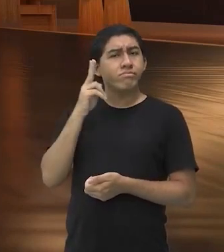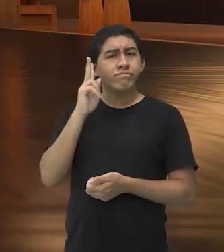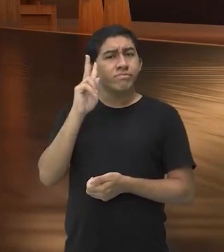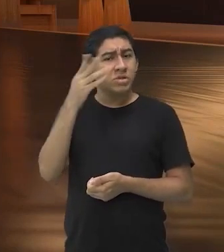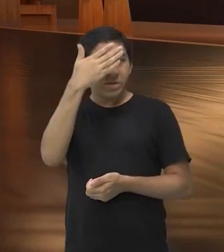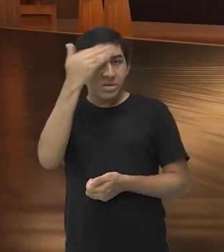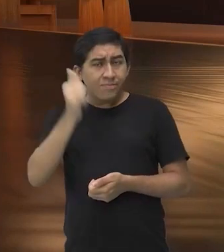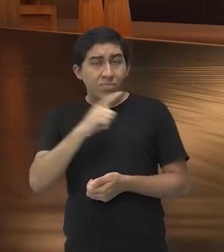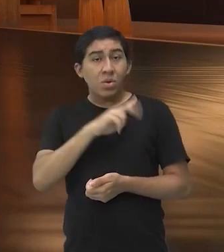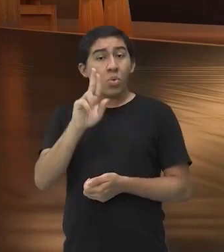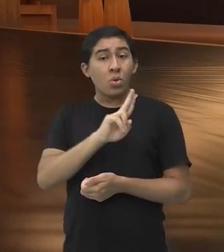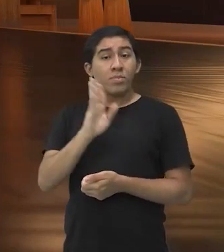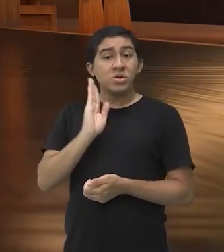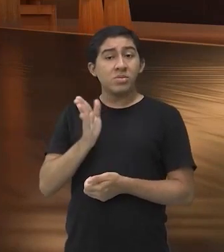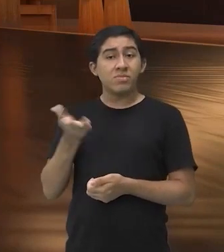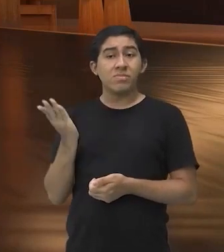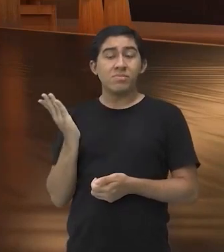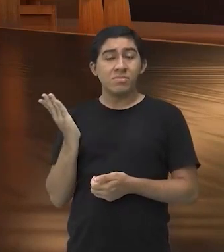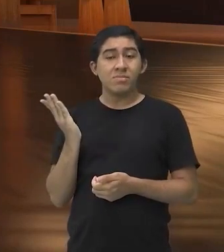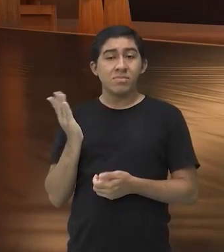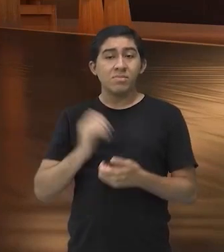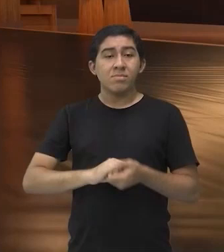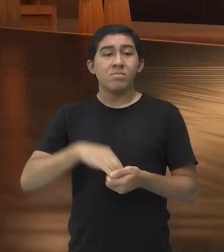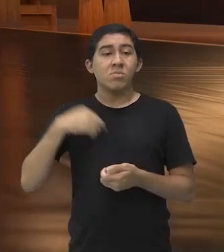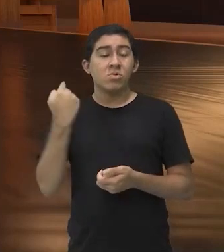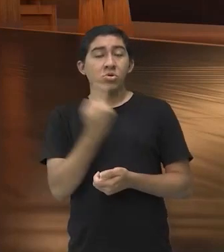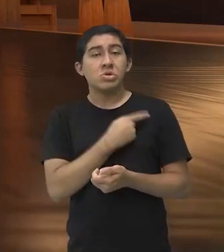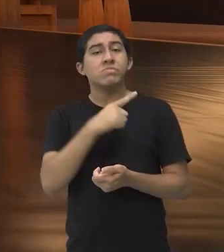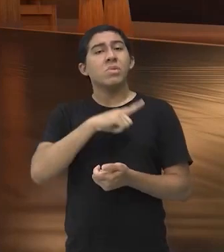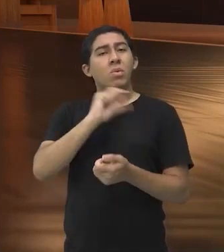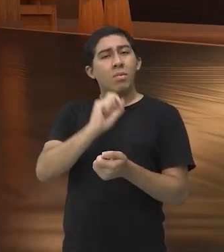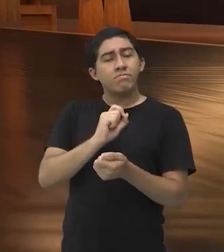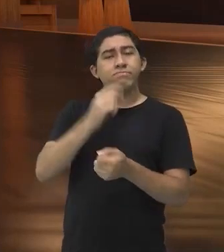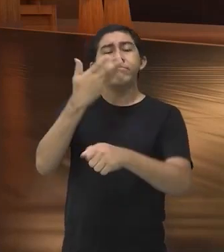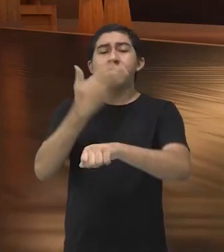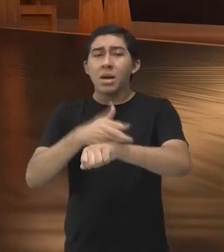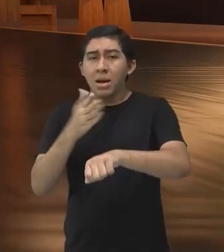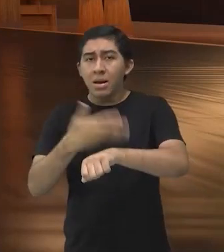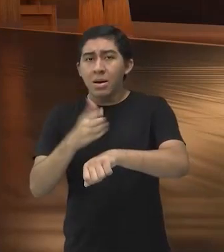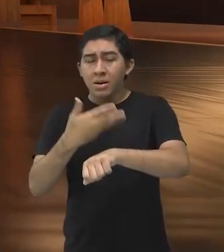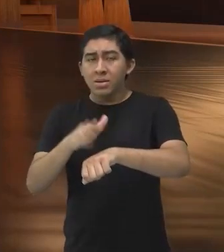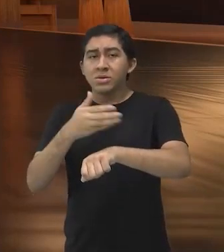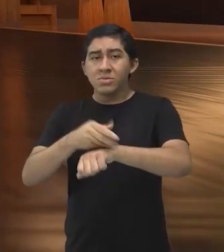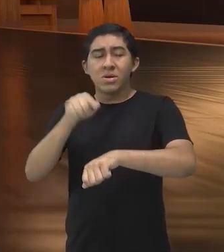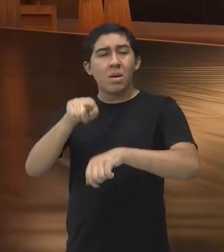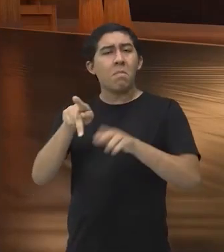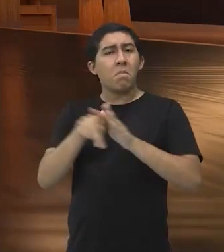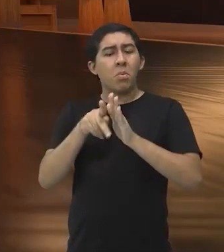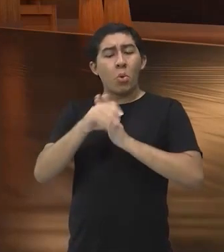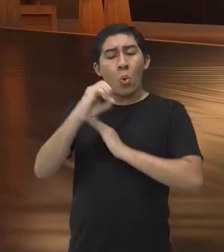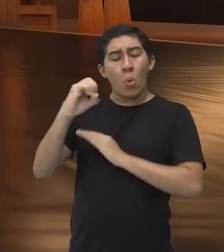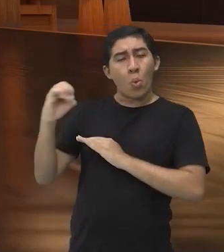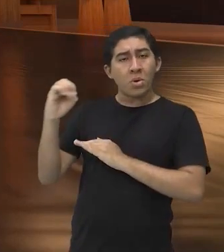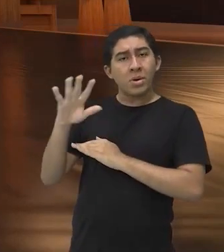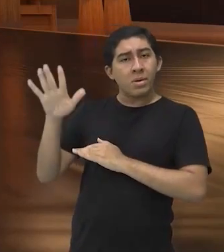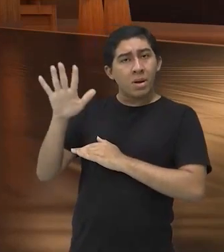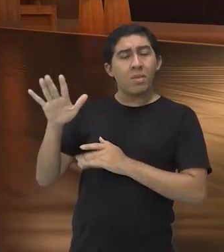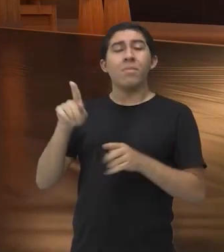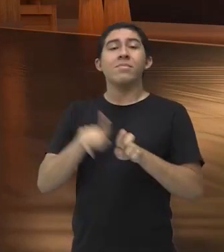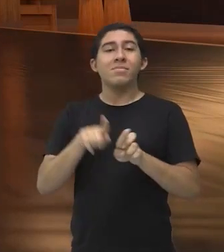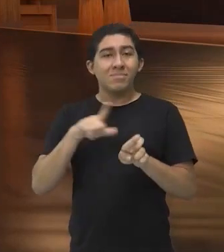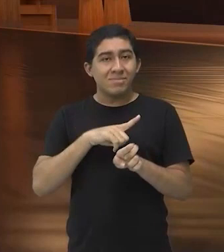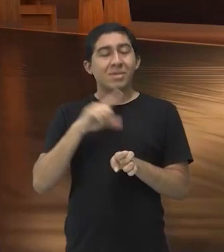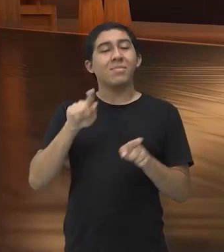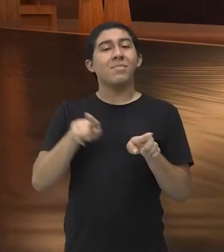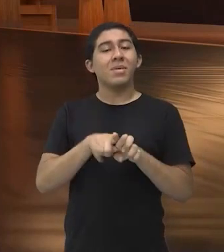para a gente aqui o nome, é o local onde nós realizamos o treino, uma arquitetura ali oriental, mas é onde é treinada